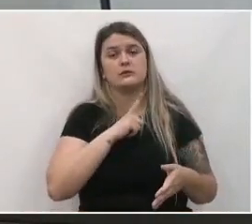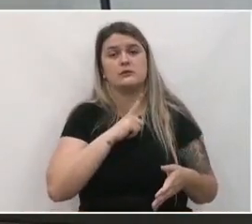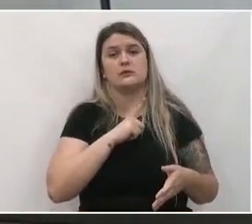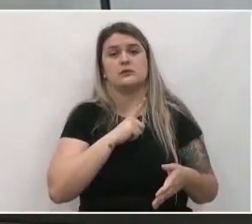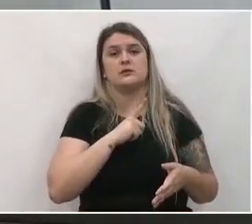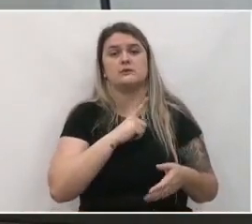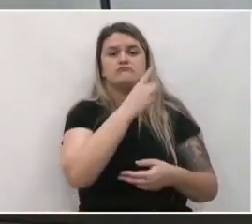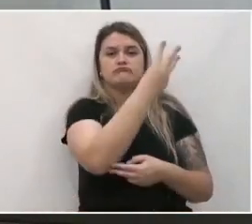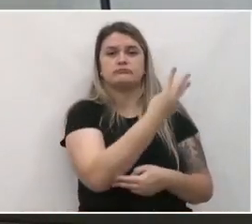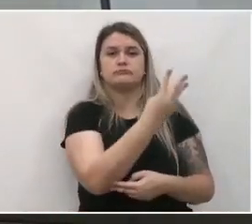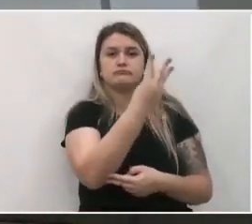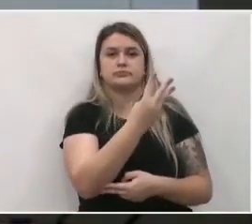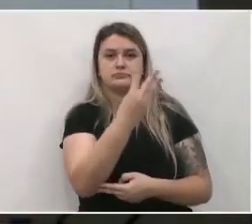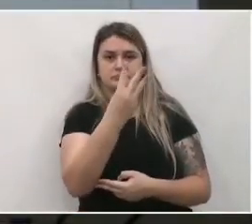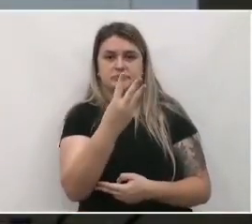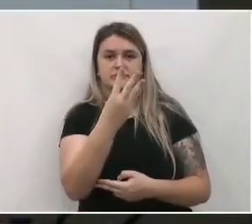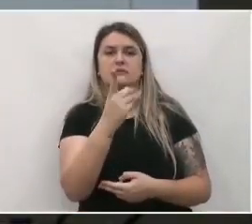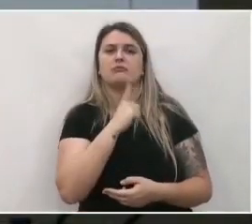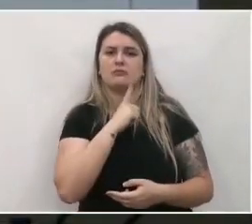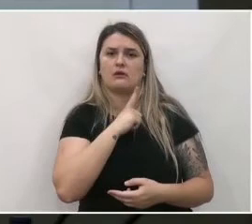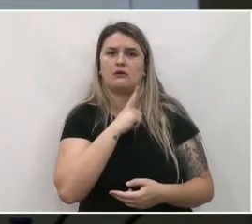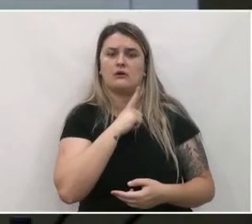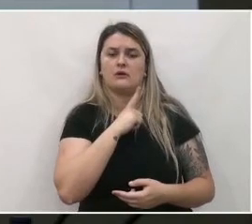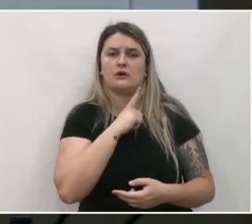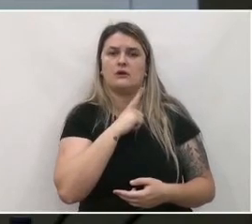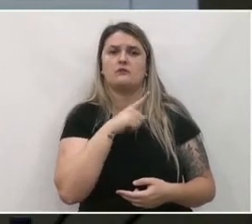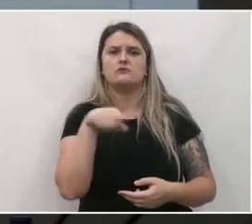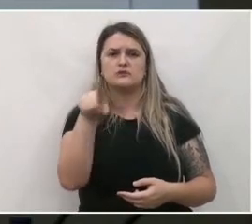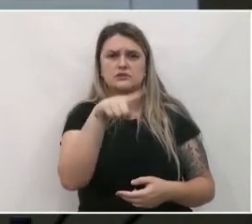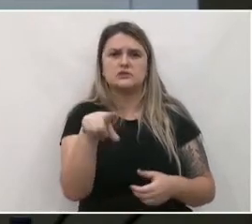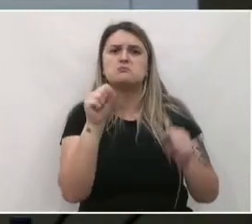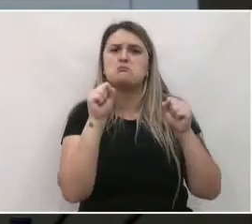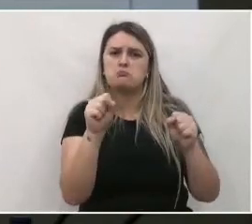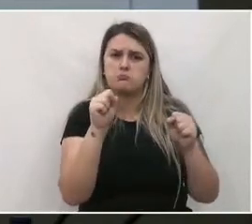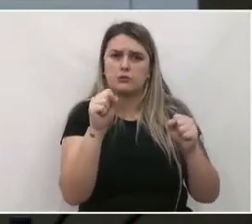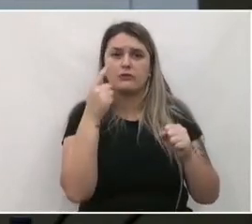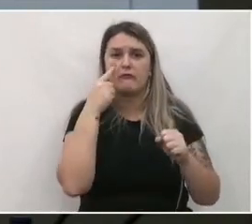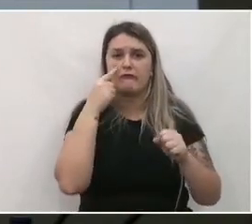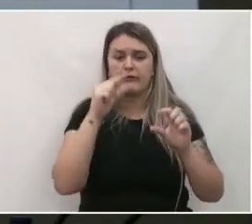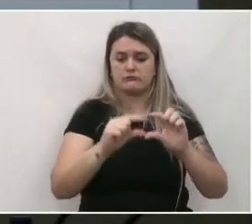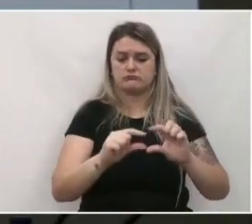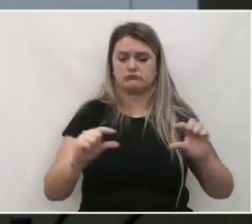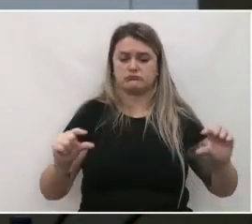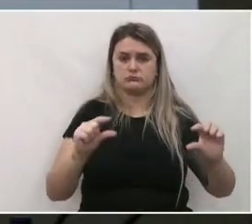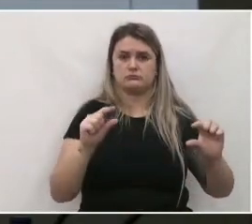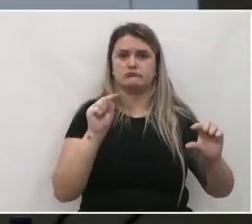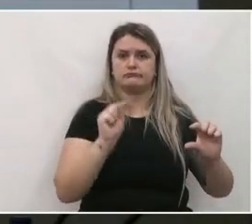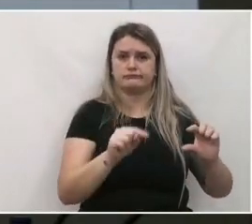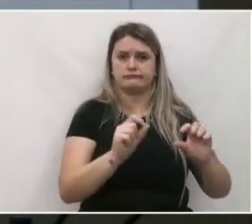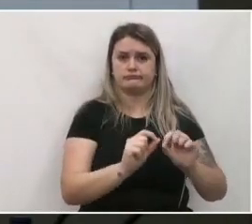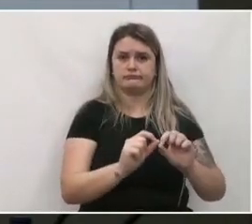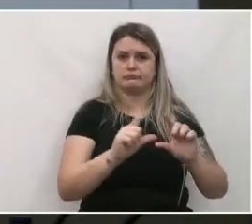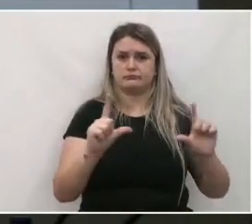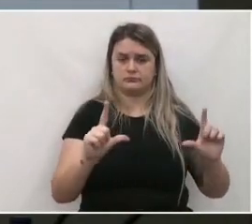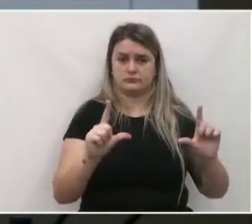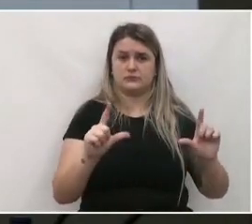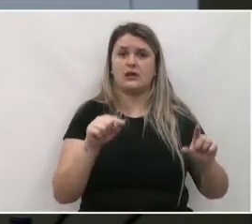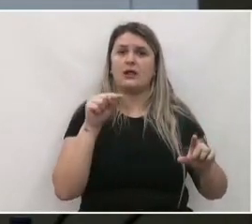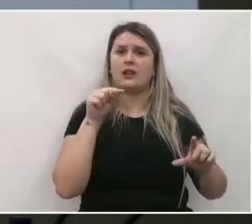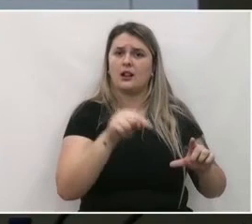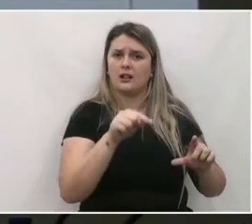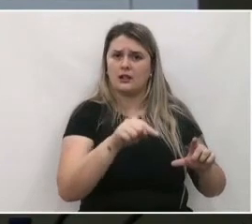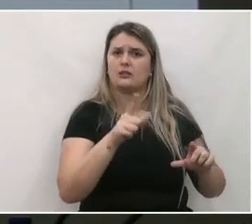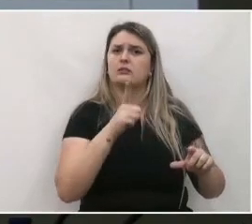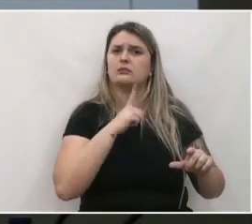o site da revisão do plano diretor, onde vocês podem acessar, tem o link também disponibilizado, e lá